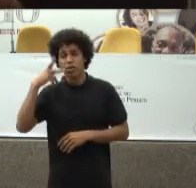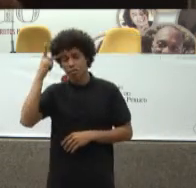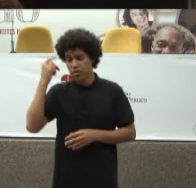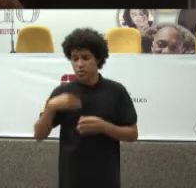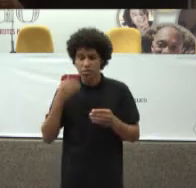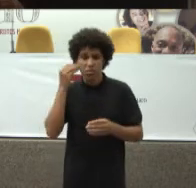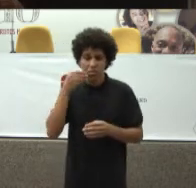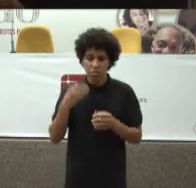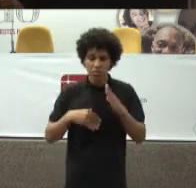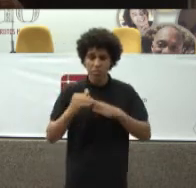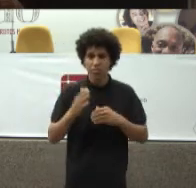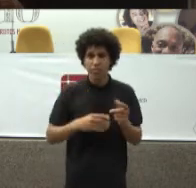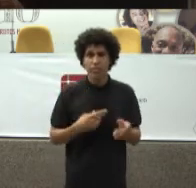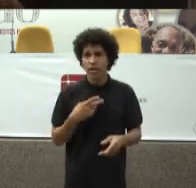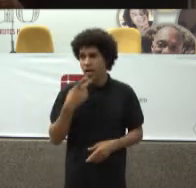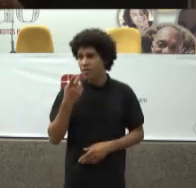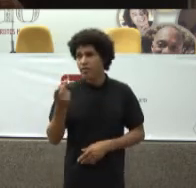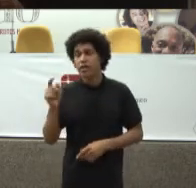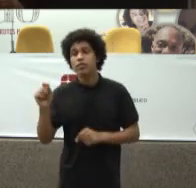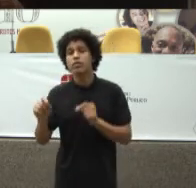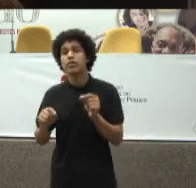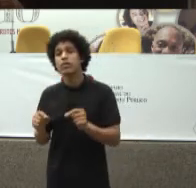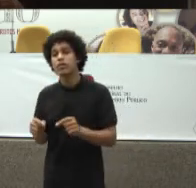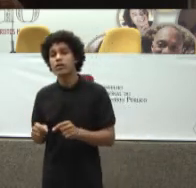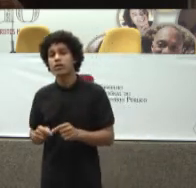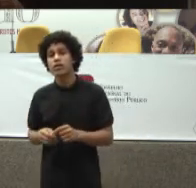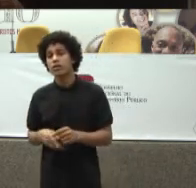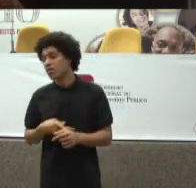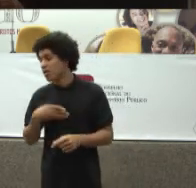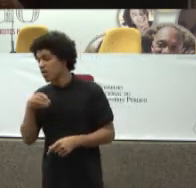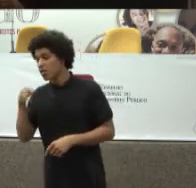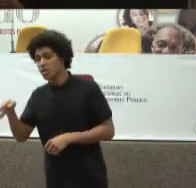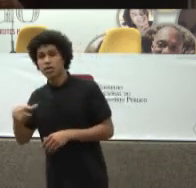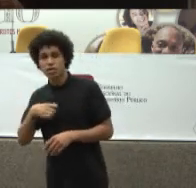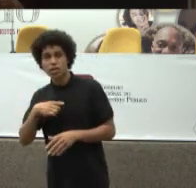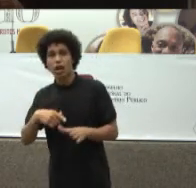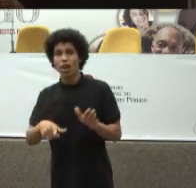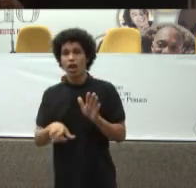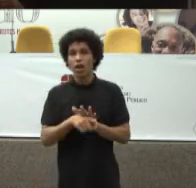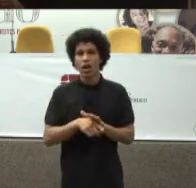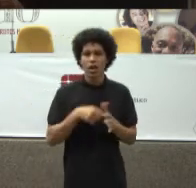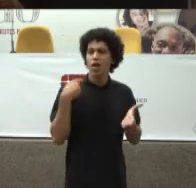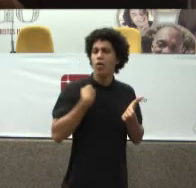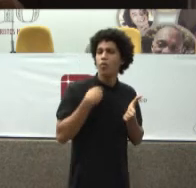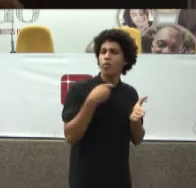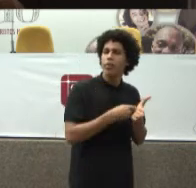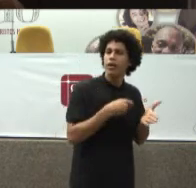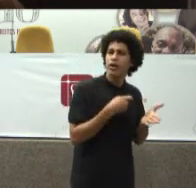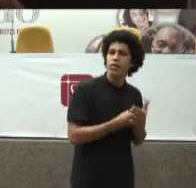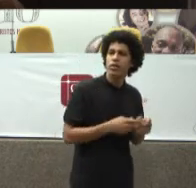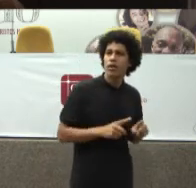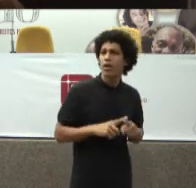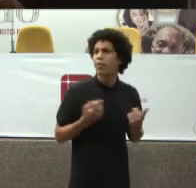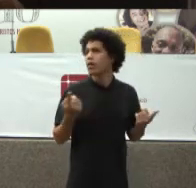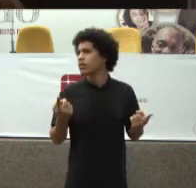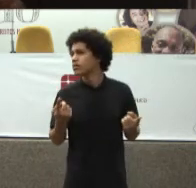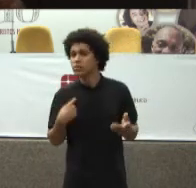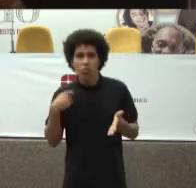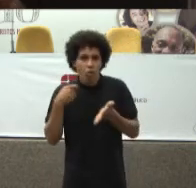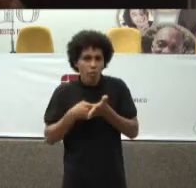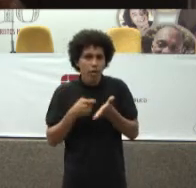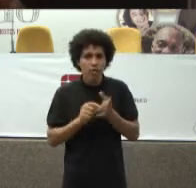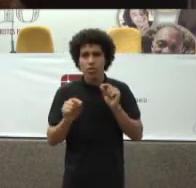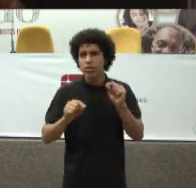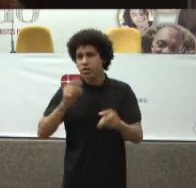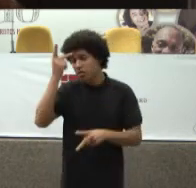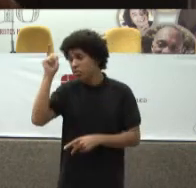Porque diz assim Estar na rename É obrigatório Não é Mas obrigatório De que competência De que